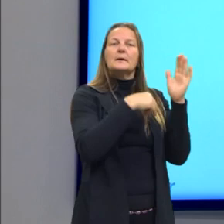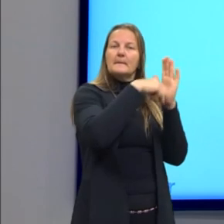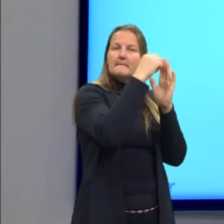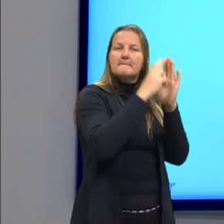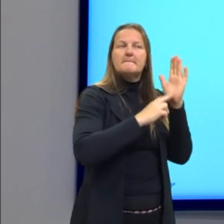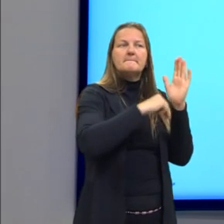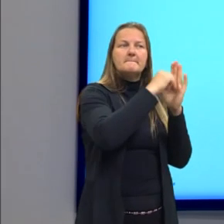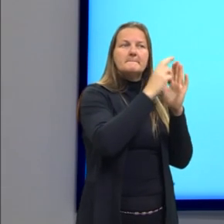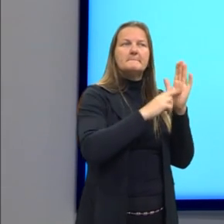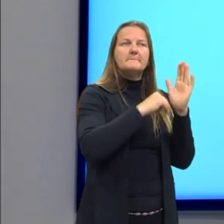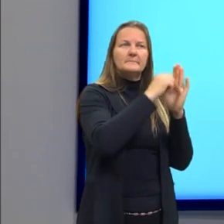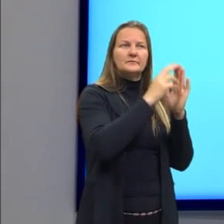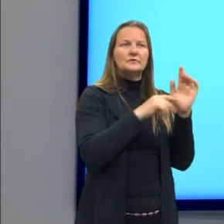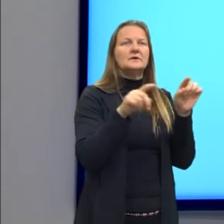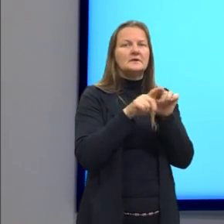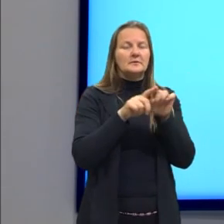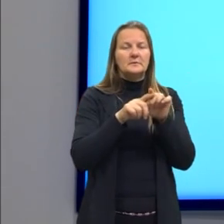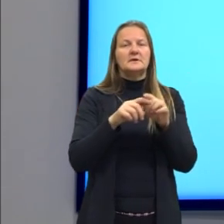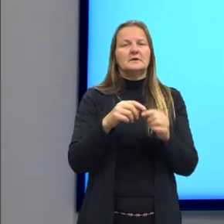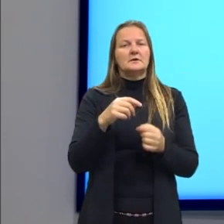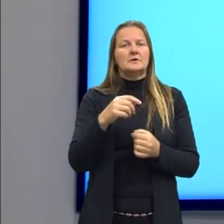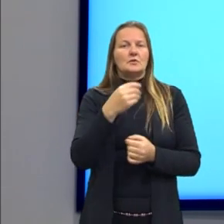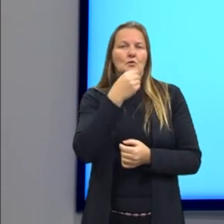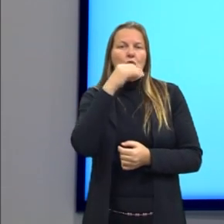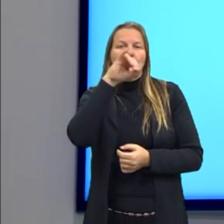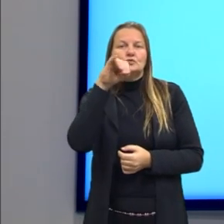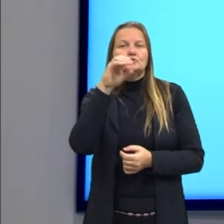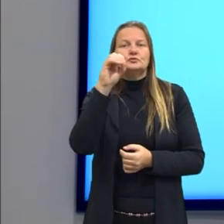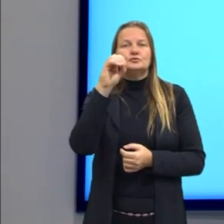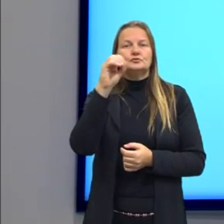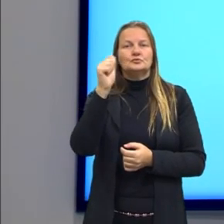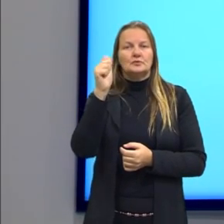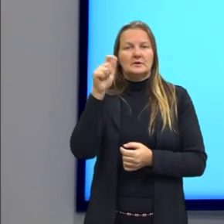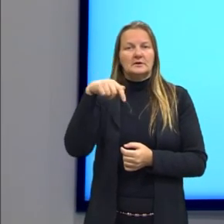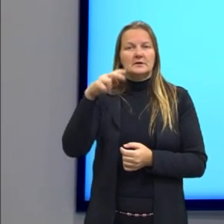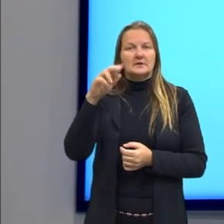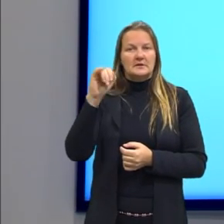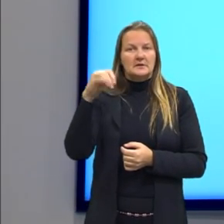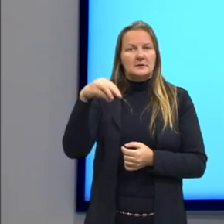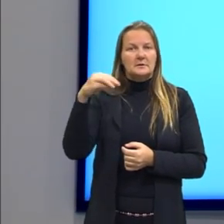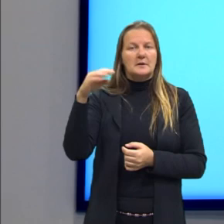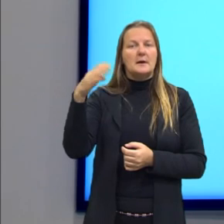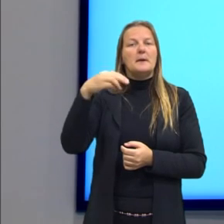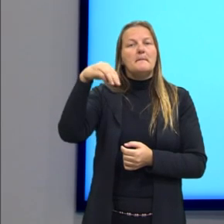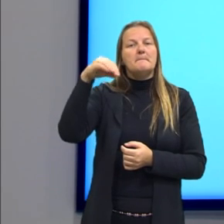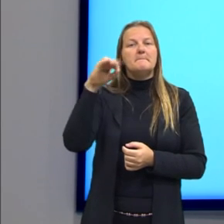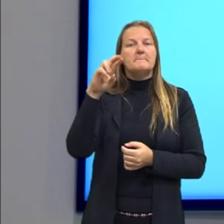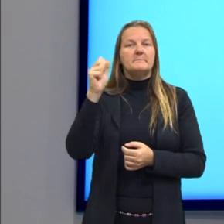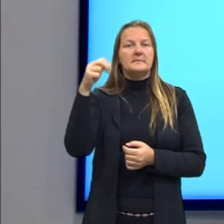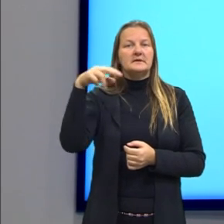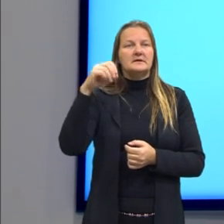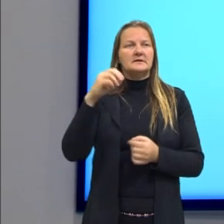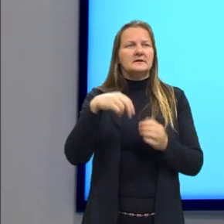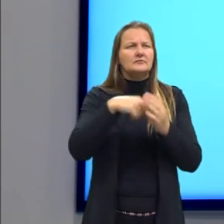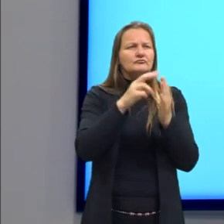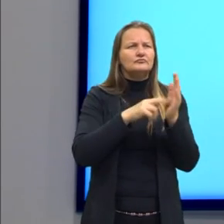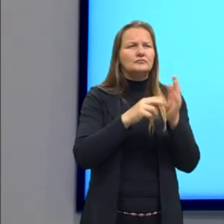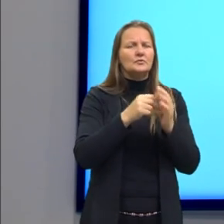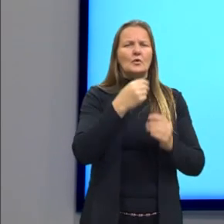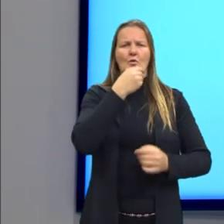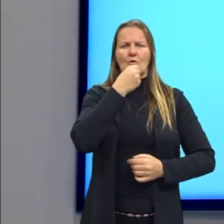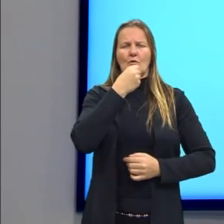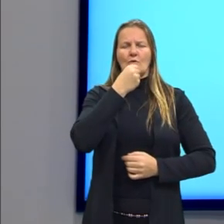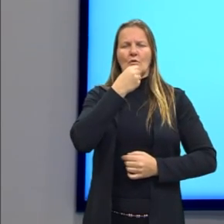também do Joaquim José de Miranda, do século XVIII, em que a gente tem um colonizador de costas, um